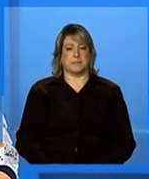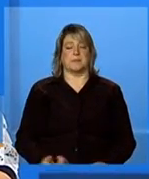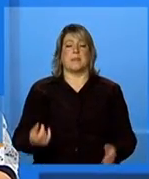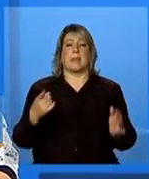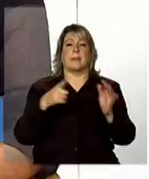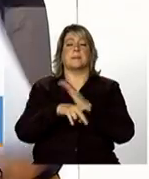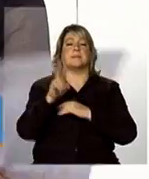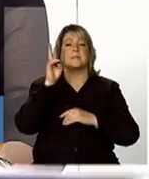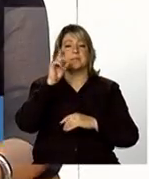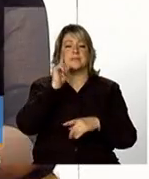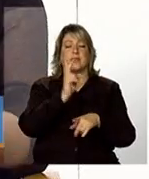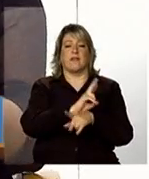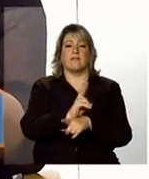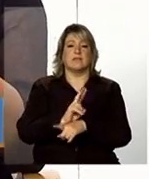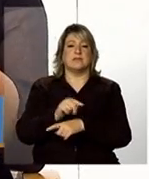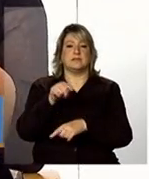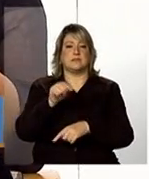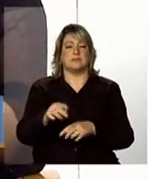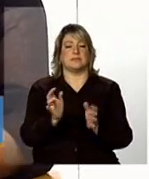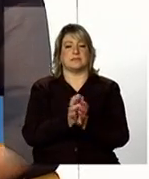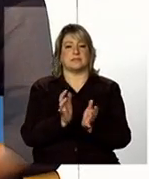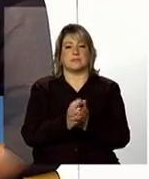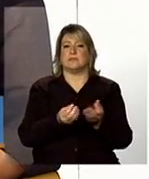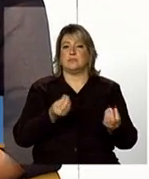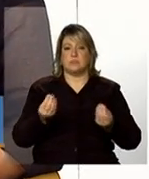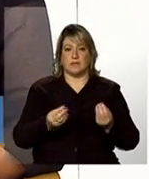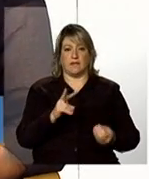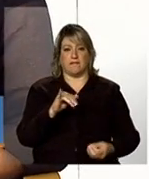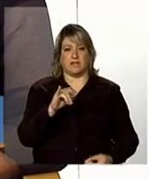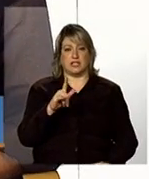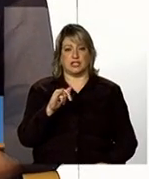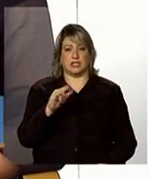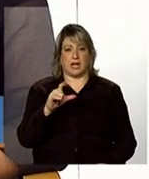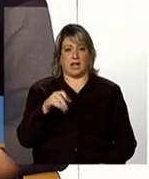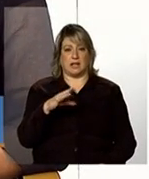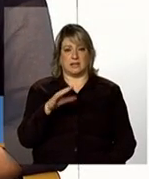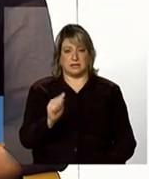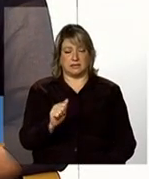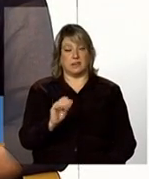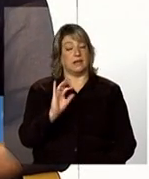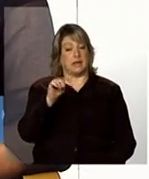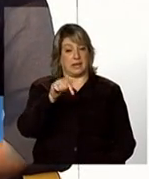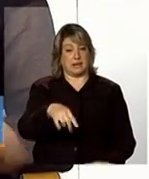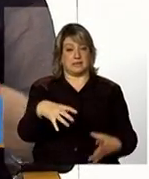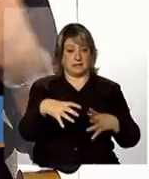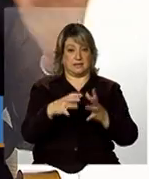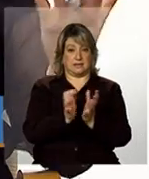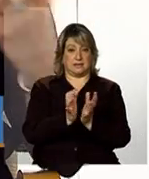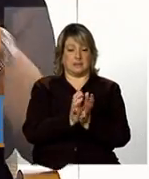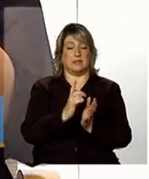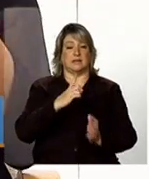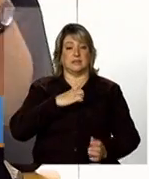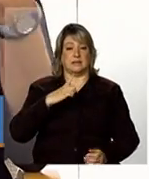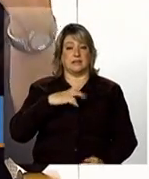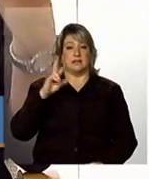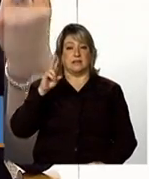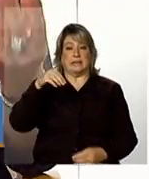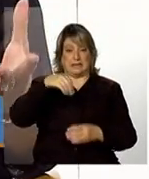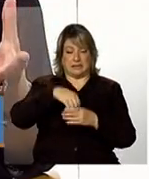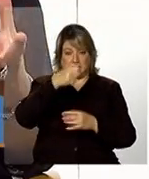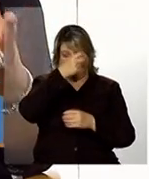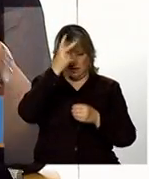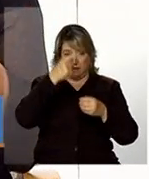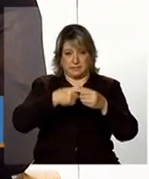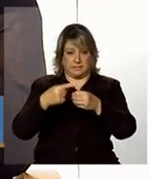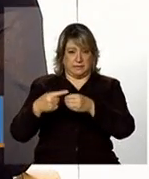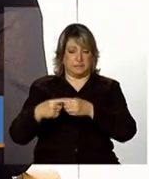a vigilância ela tem uma responsabilidade de no município de coordenar